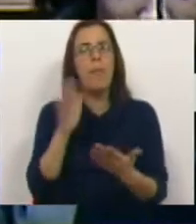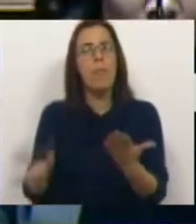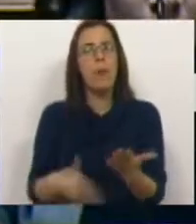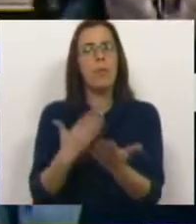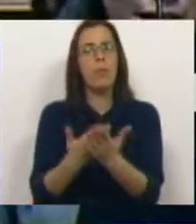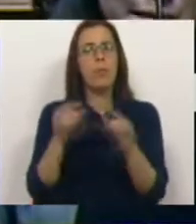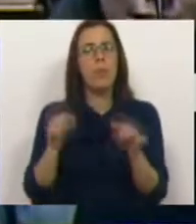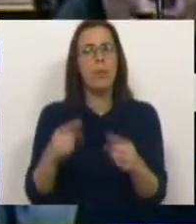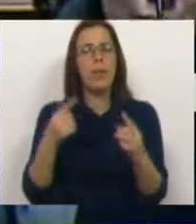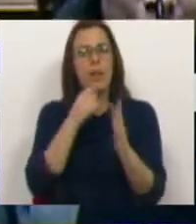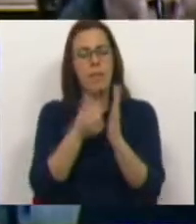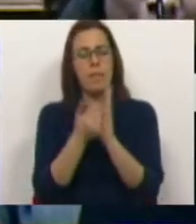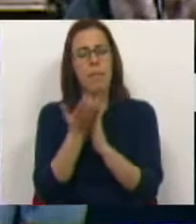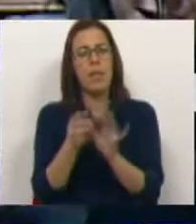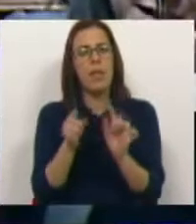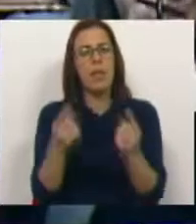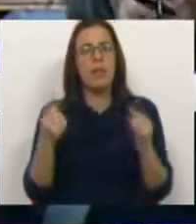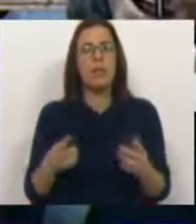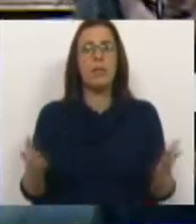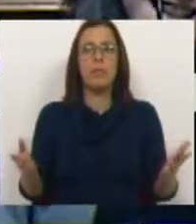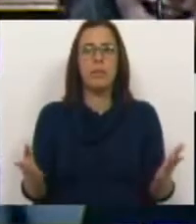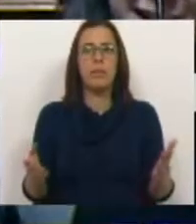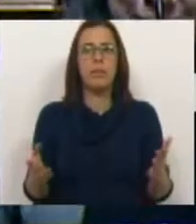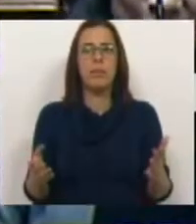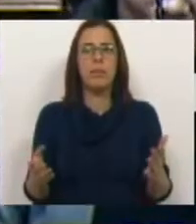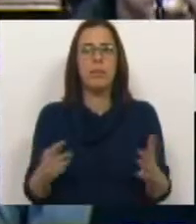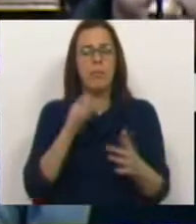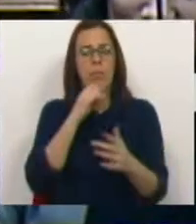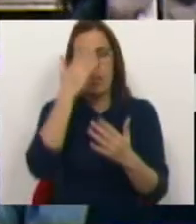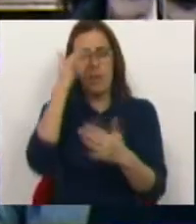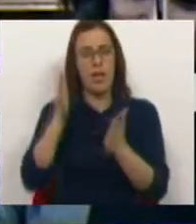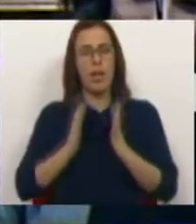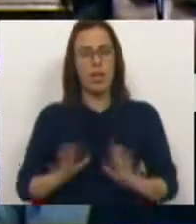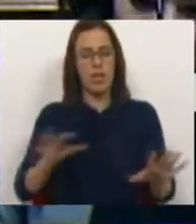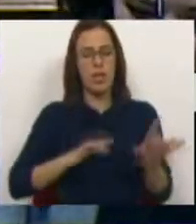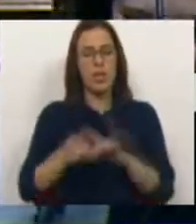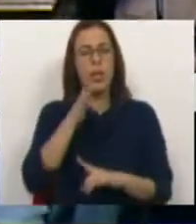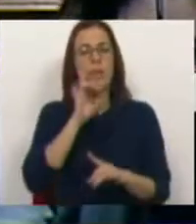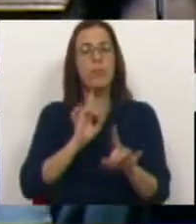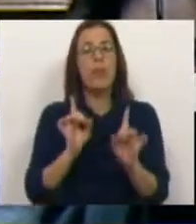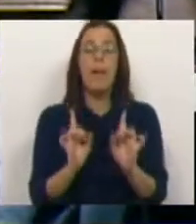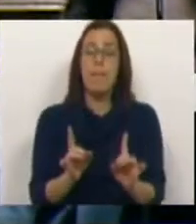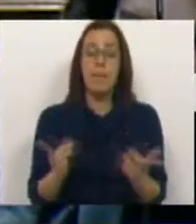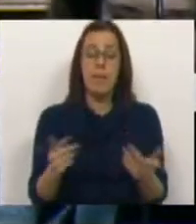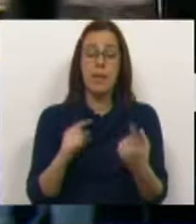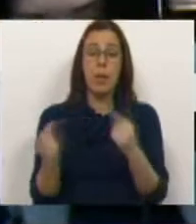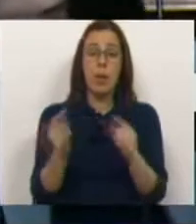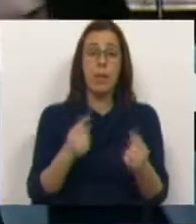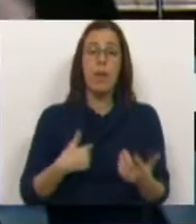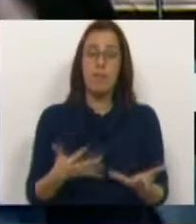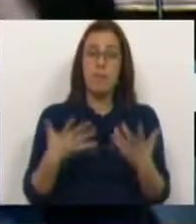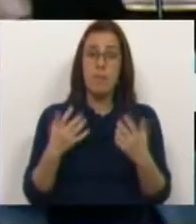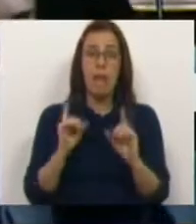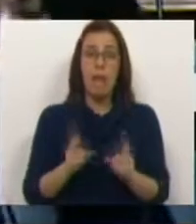propôs aqui e tem medidas para isso. Portanto, pode ficar descansada, Sr. Deputado, mas é exatamente esse debate que nós